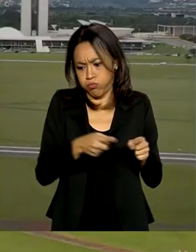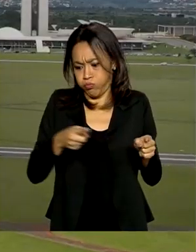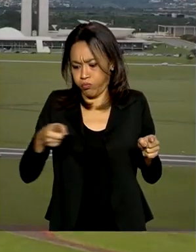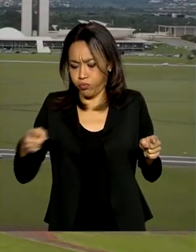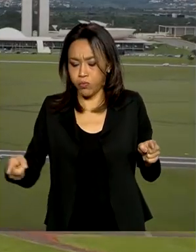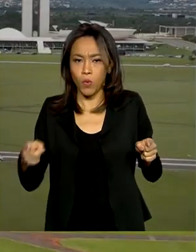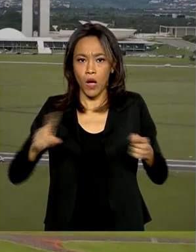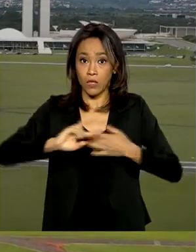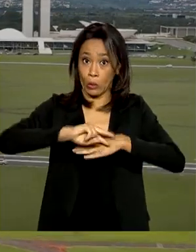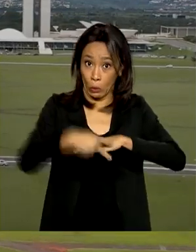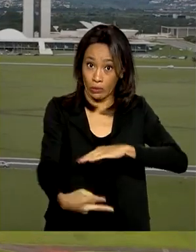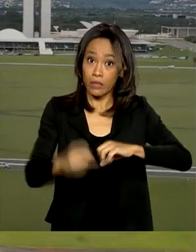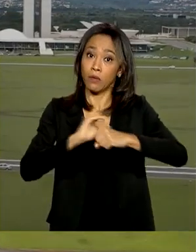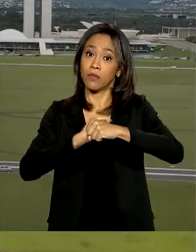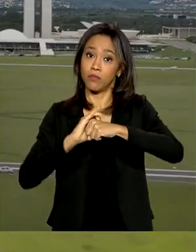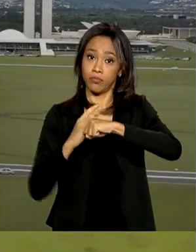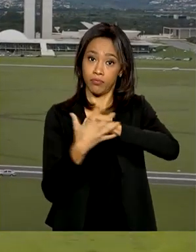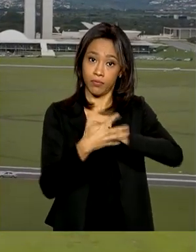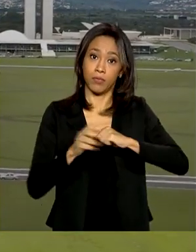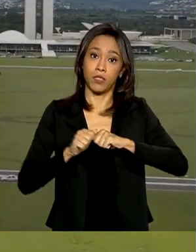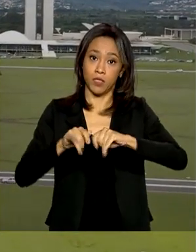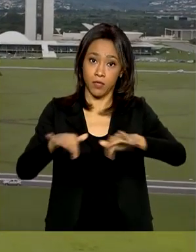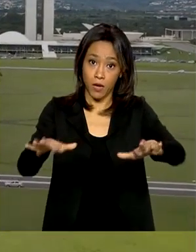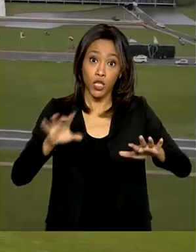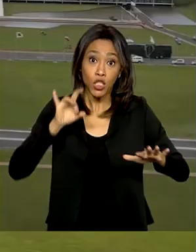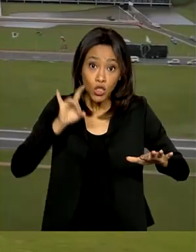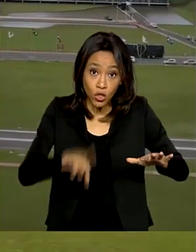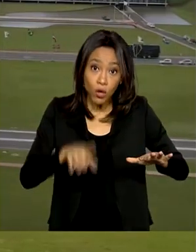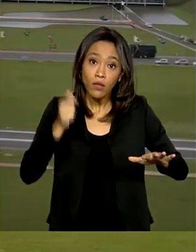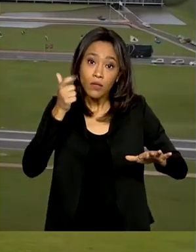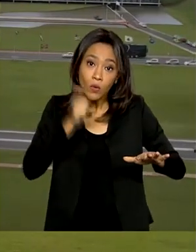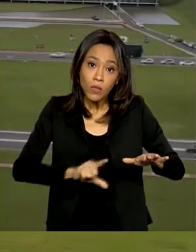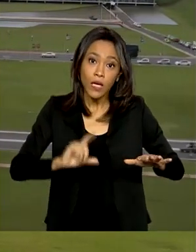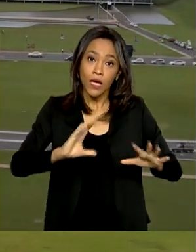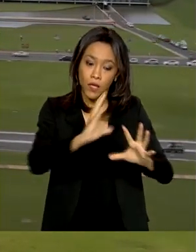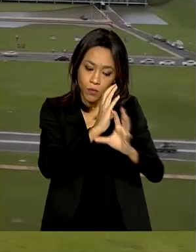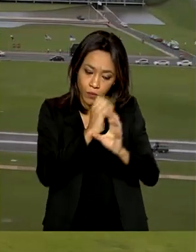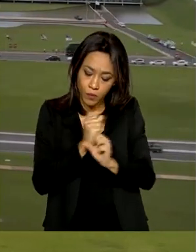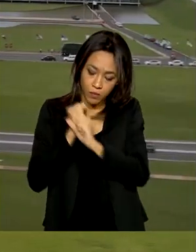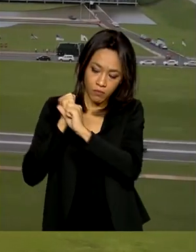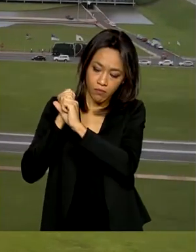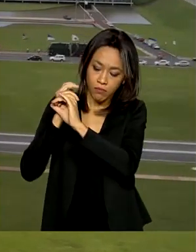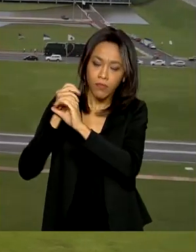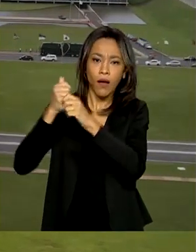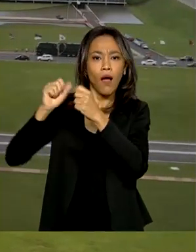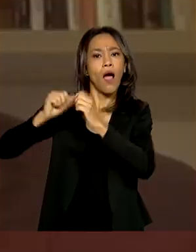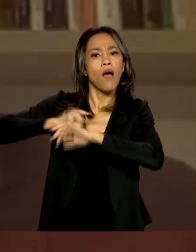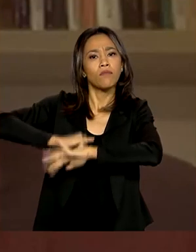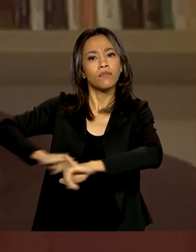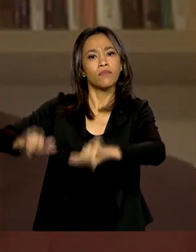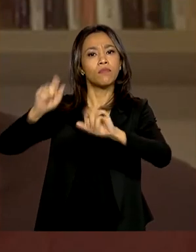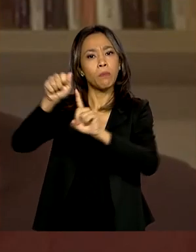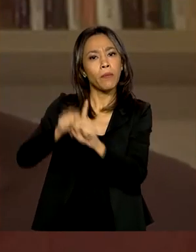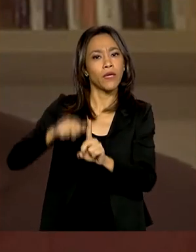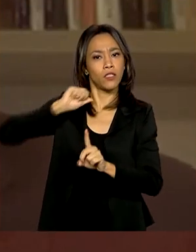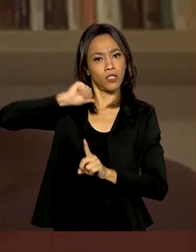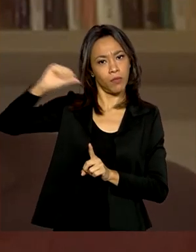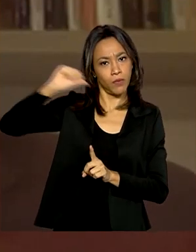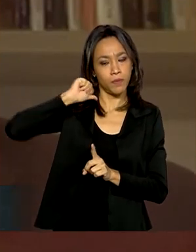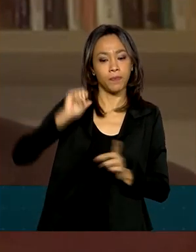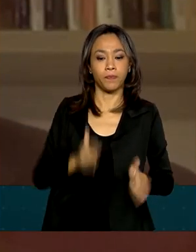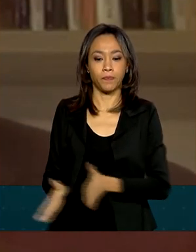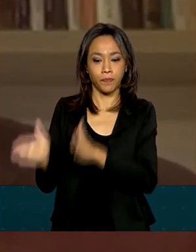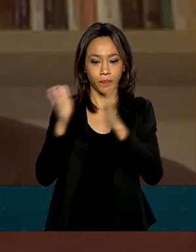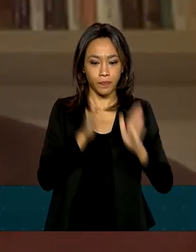da pandemia da Covid-19, que só será possível ser verificado a partir de abril. Dado o nosso cenário